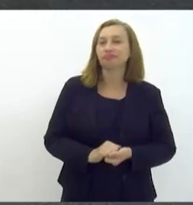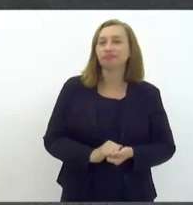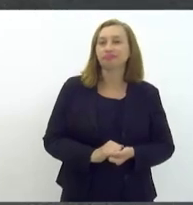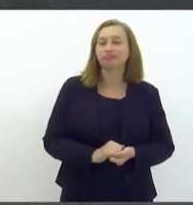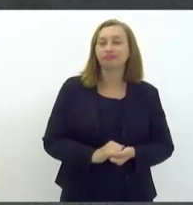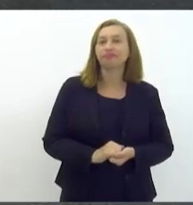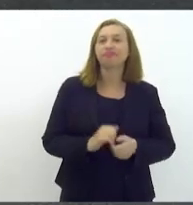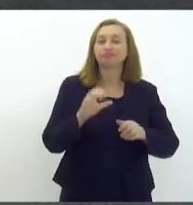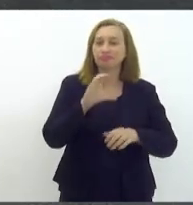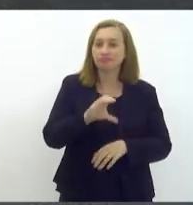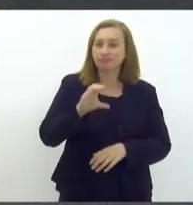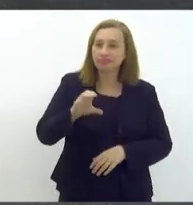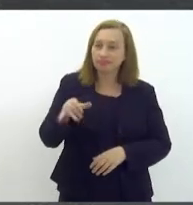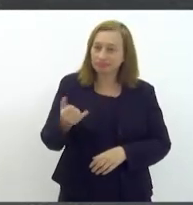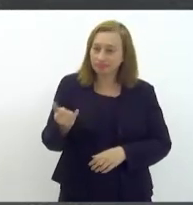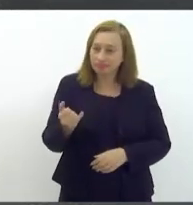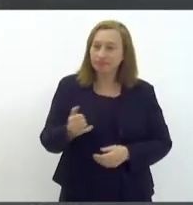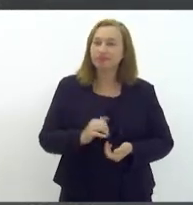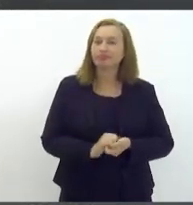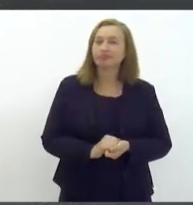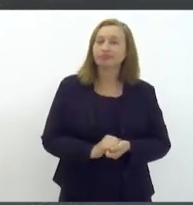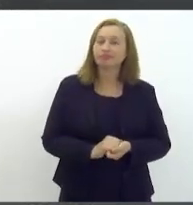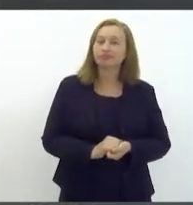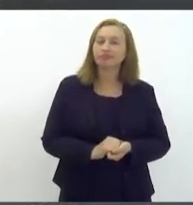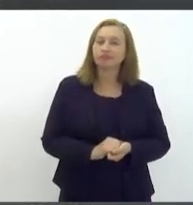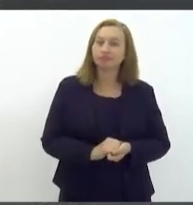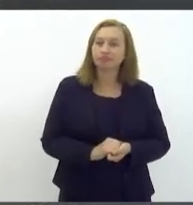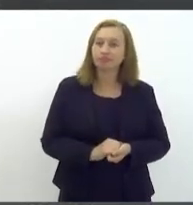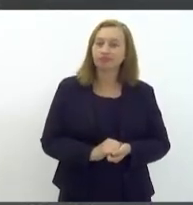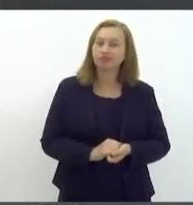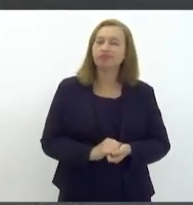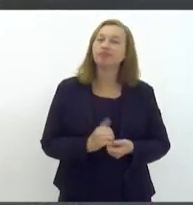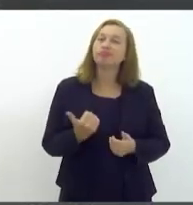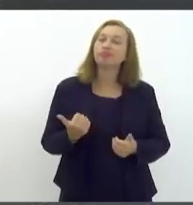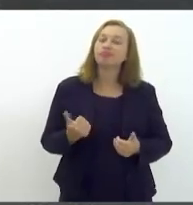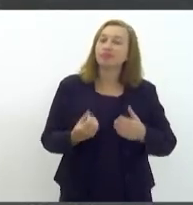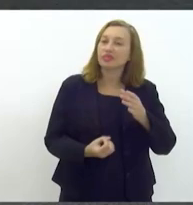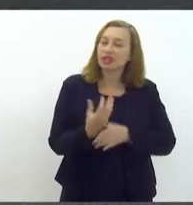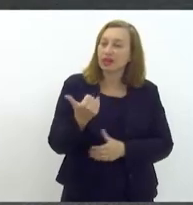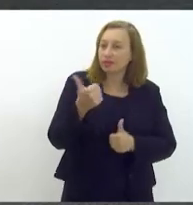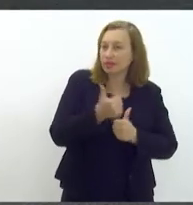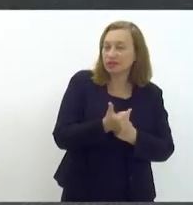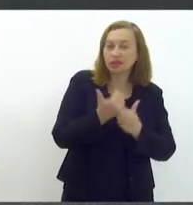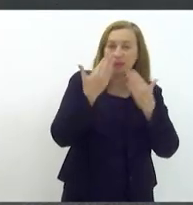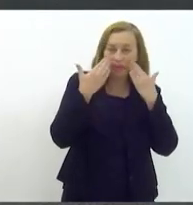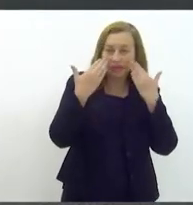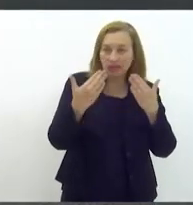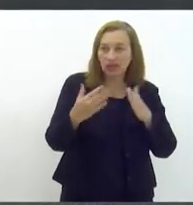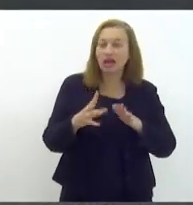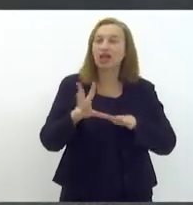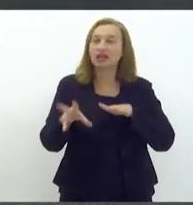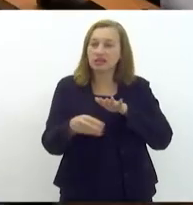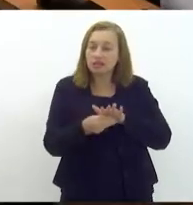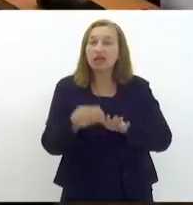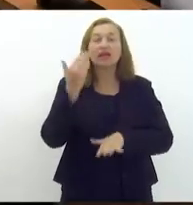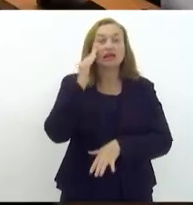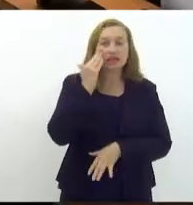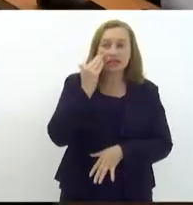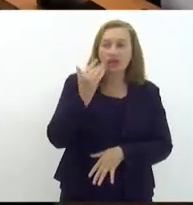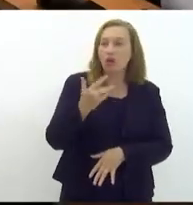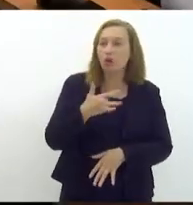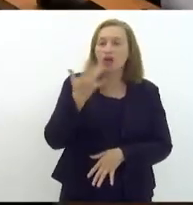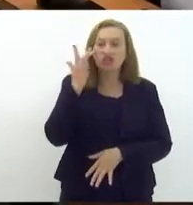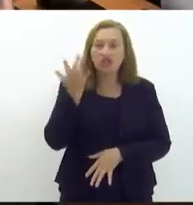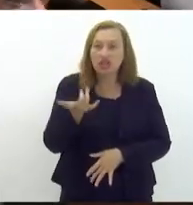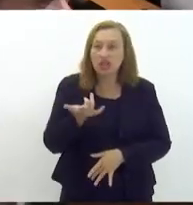A CCJ, ao construir o substitutivo e apresentar as emendas, entendeu, e eu achei